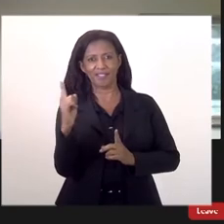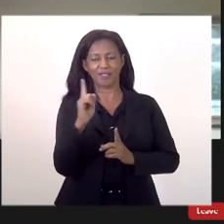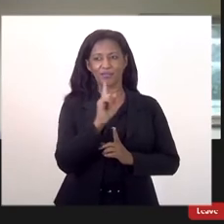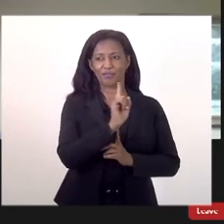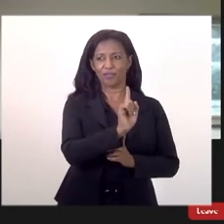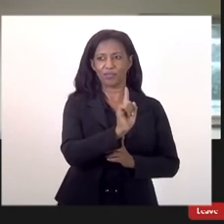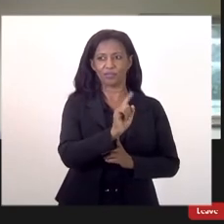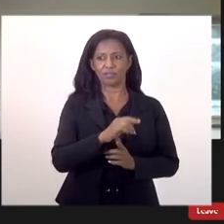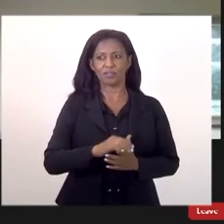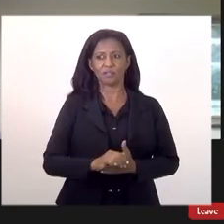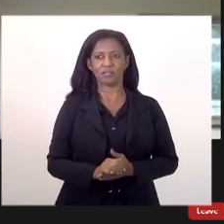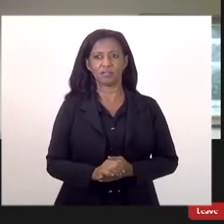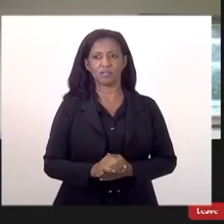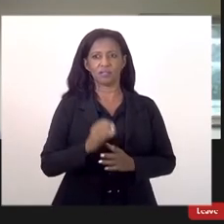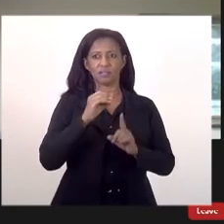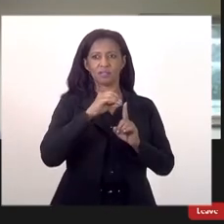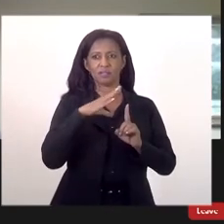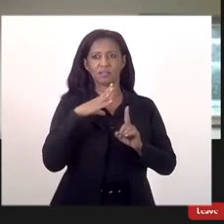para ligar o áudio